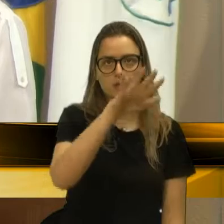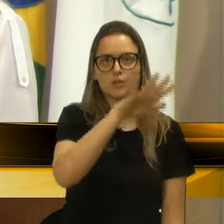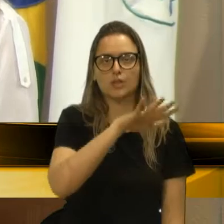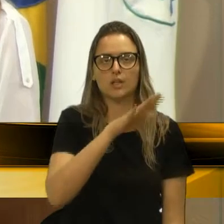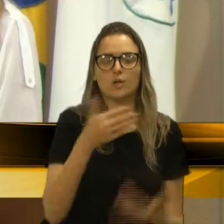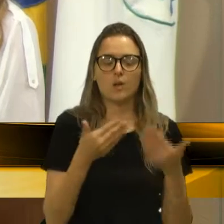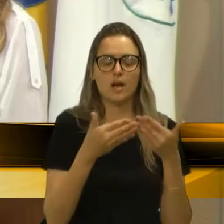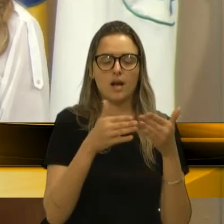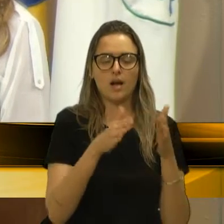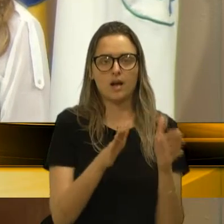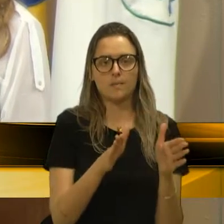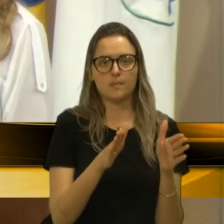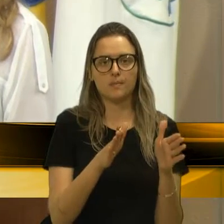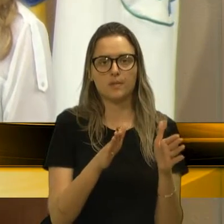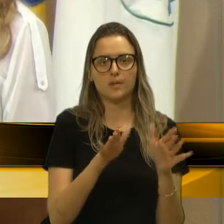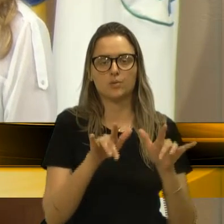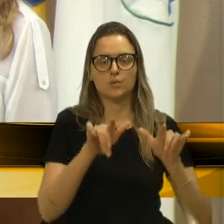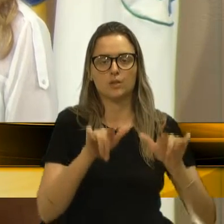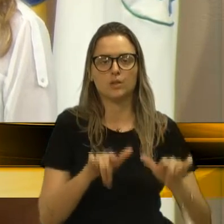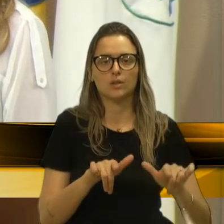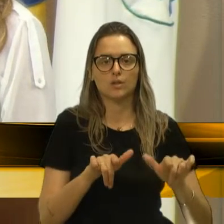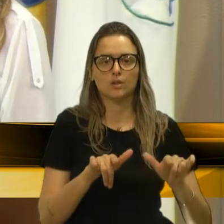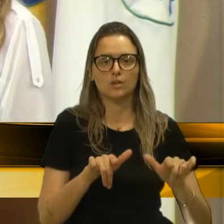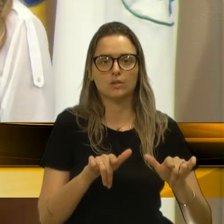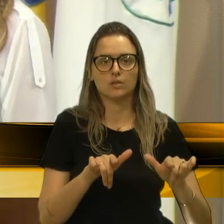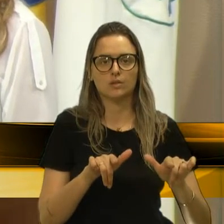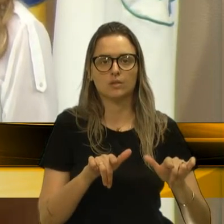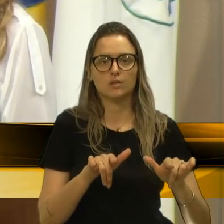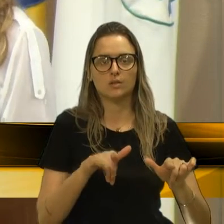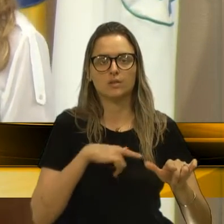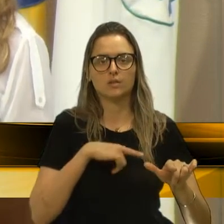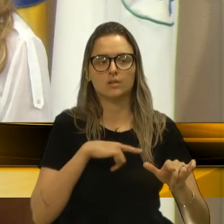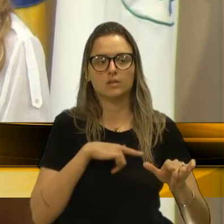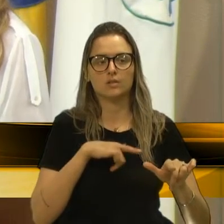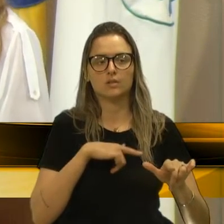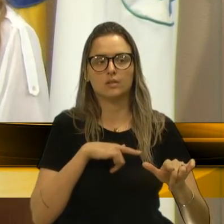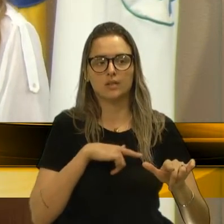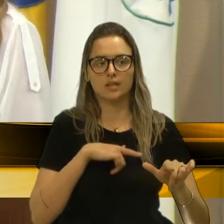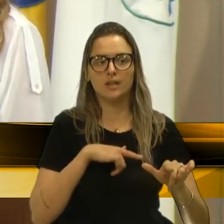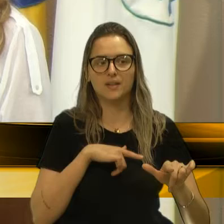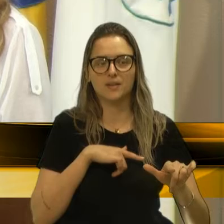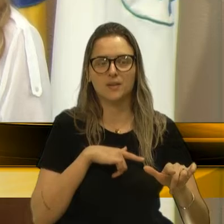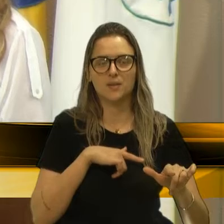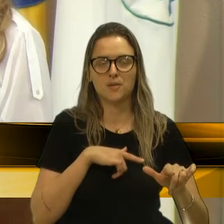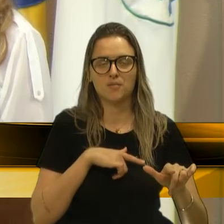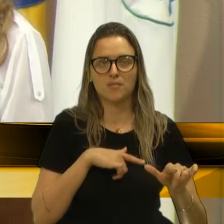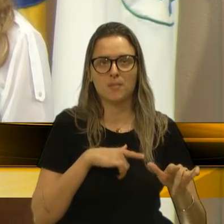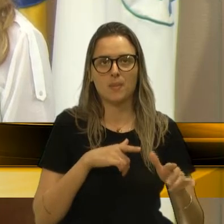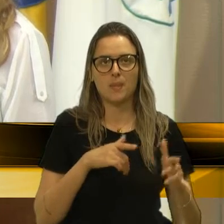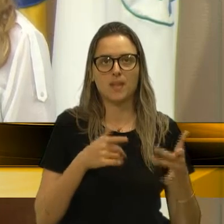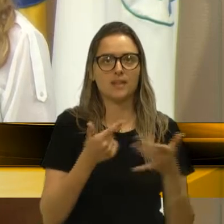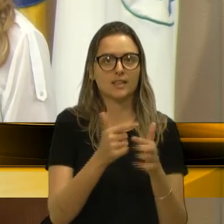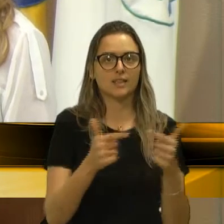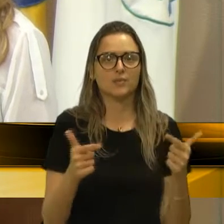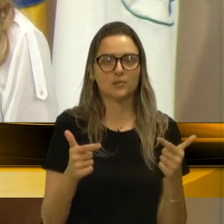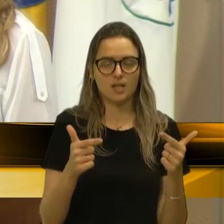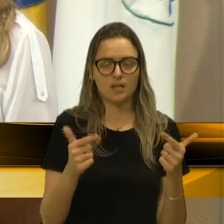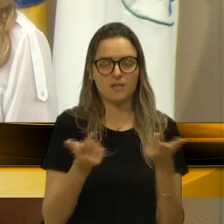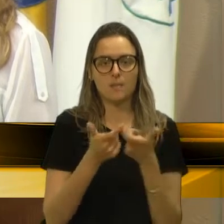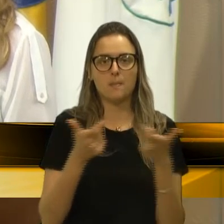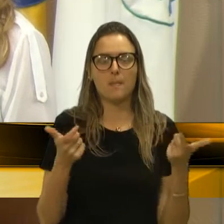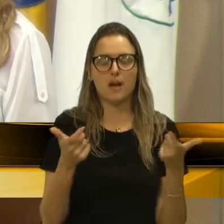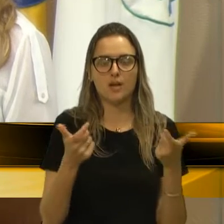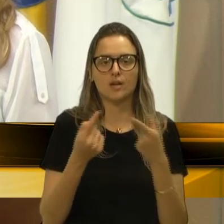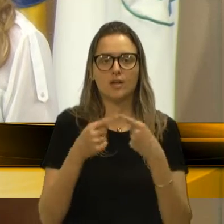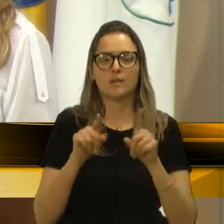inauguração da área do pronto-socorro, que foi revitalizada. Então, não houve ampliação, mas